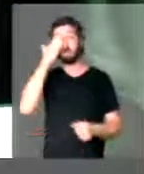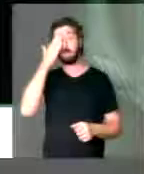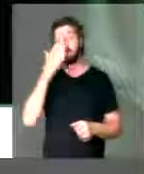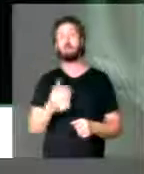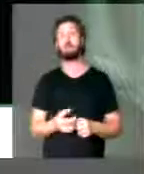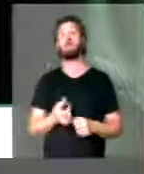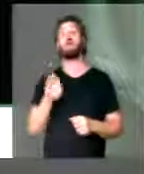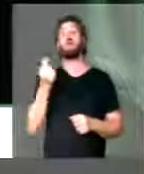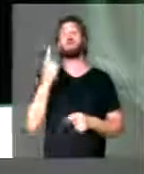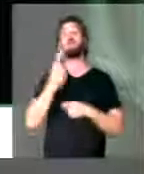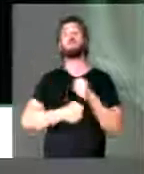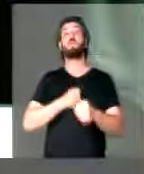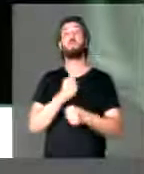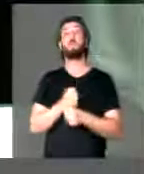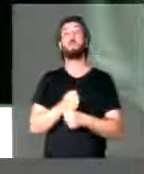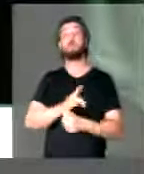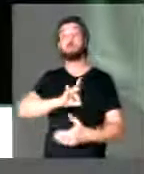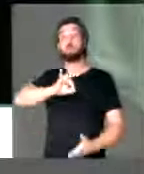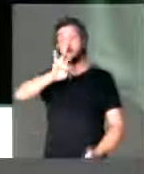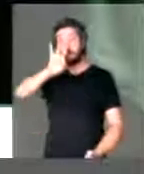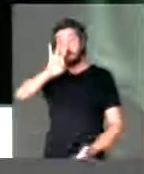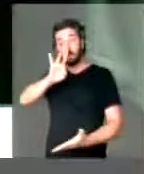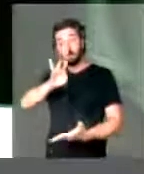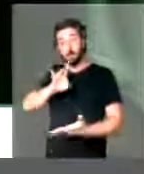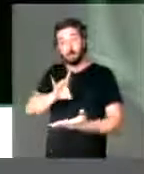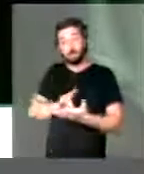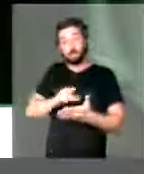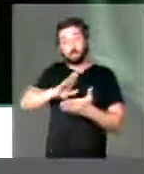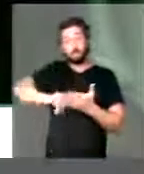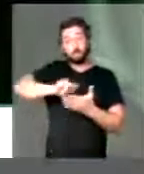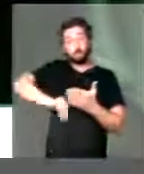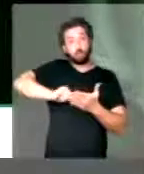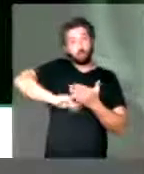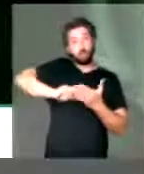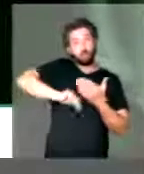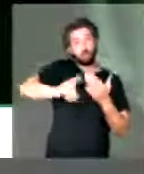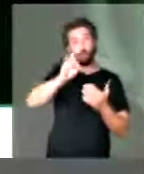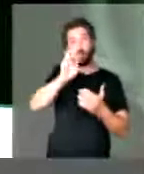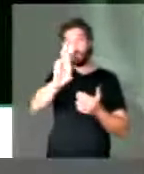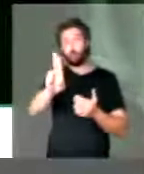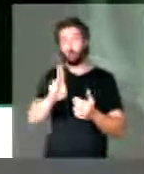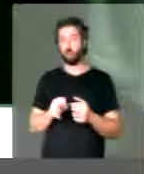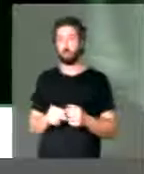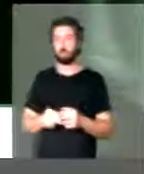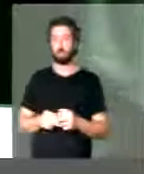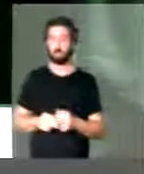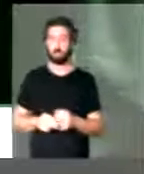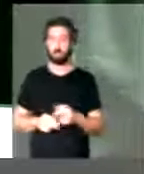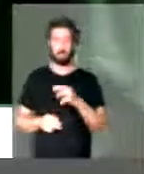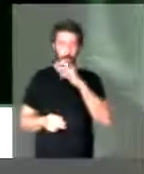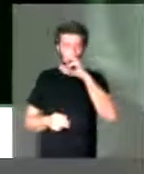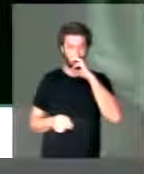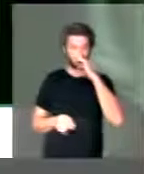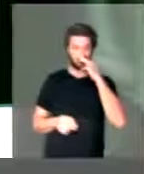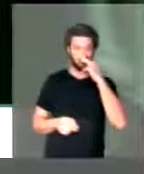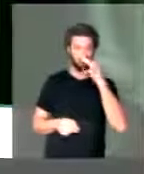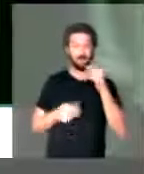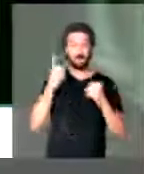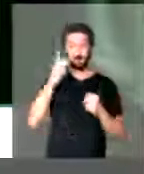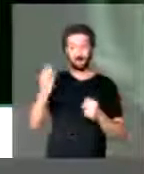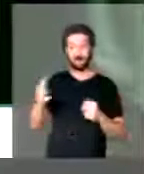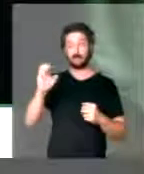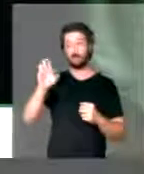quanto que por ano de verdade se tirou através da DRU, do fundo social da Previdência, deputado Erundina.